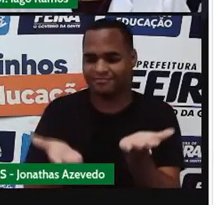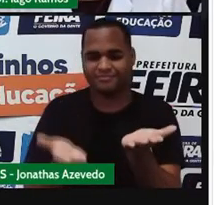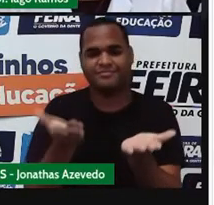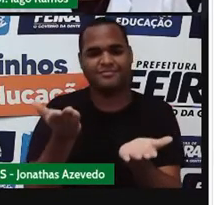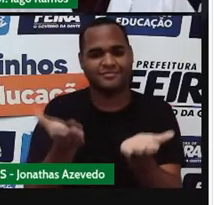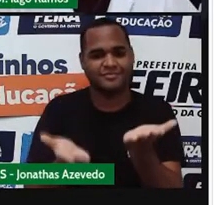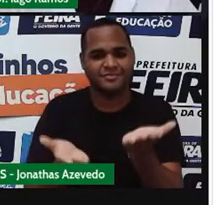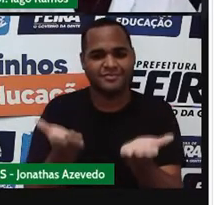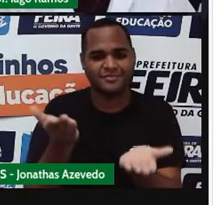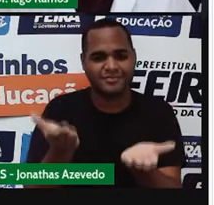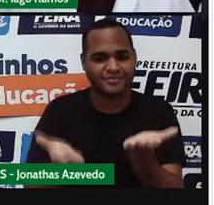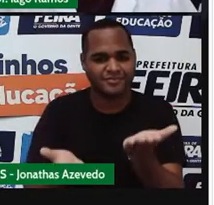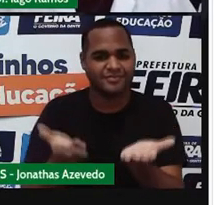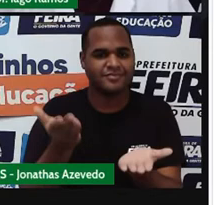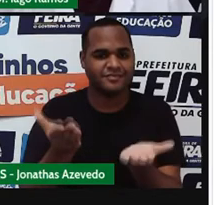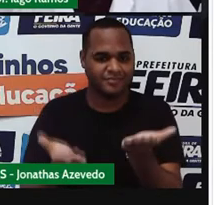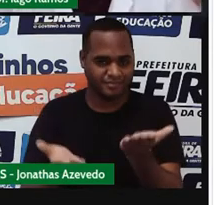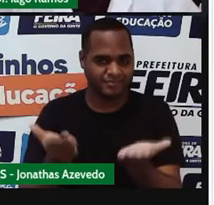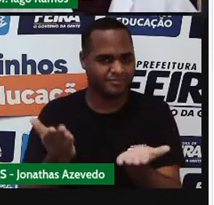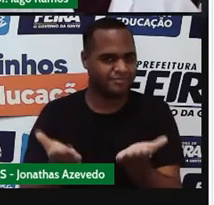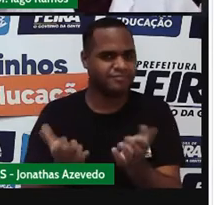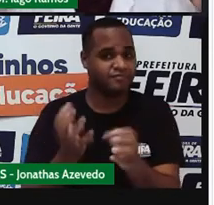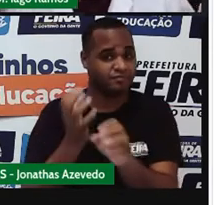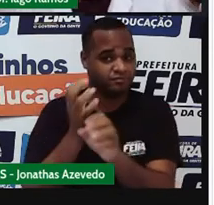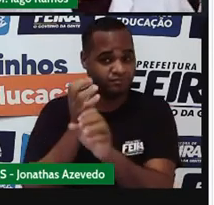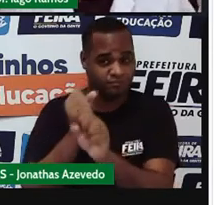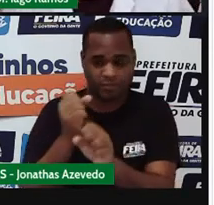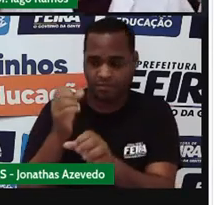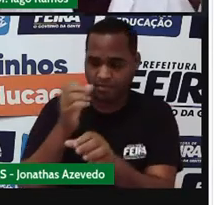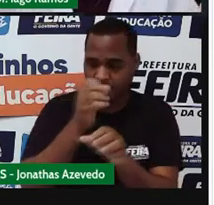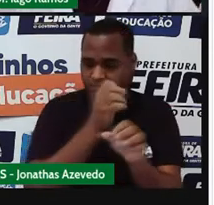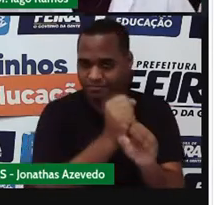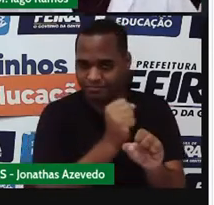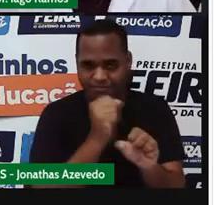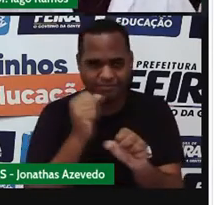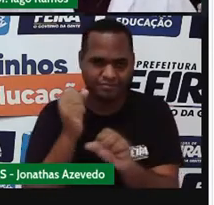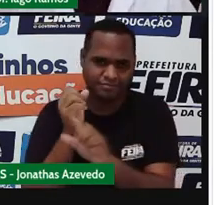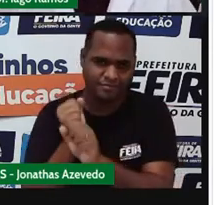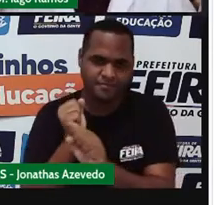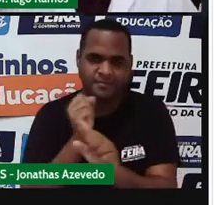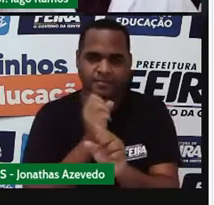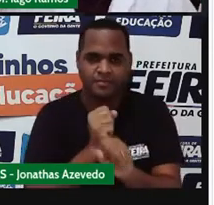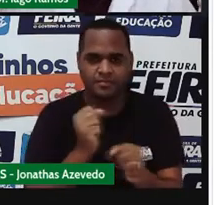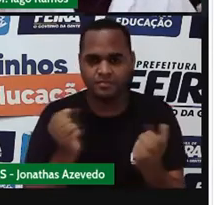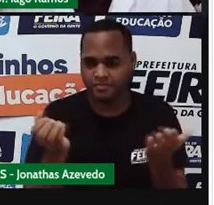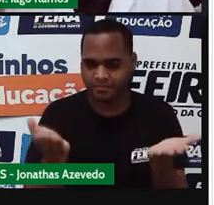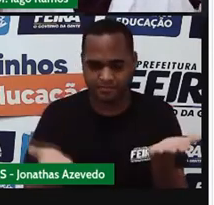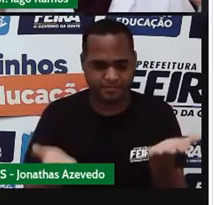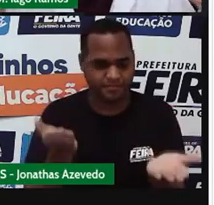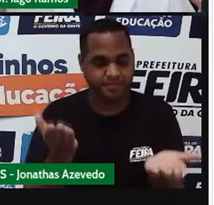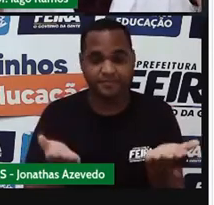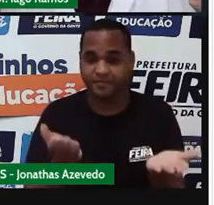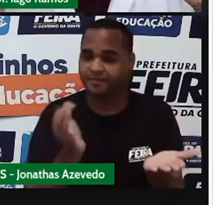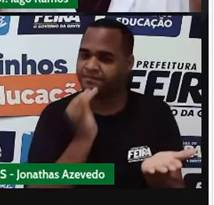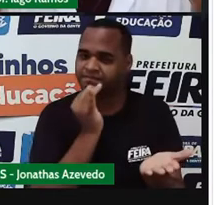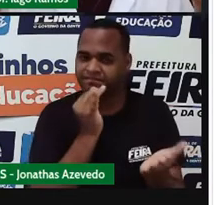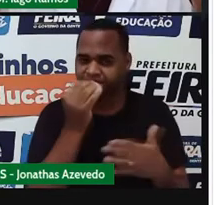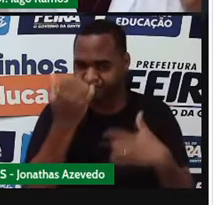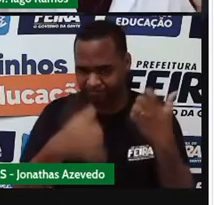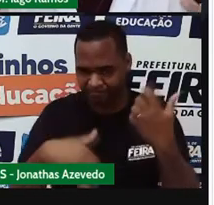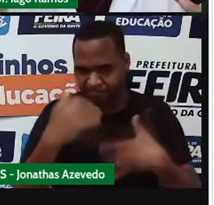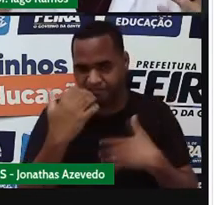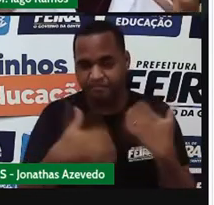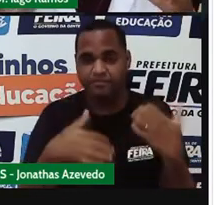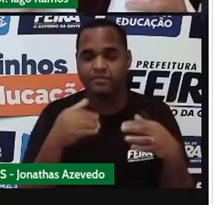imagem, ó. Uma balançazinha onde tem dois pratos em um prato. Eu vou dar um exemplozinho aqui pra você entender. É,